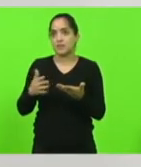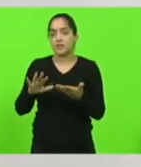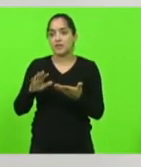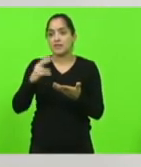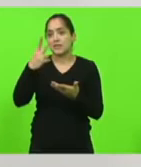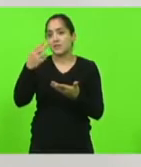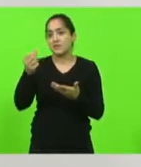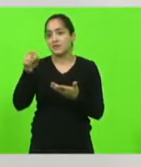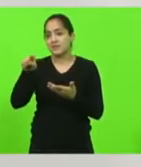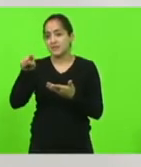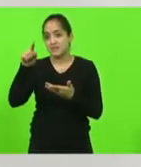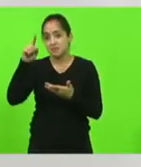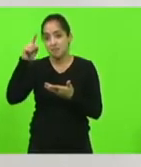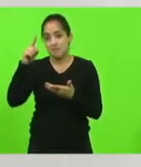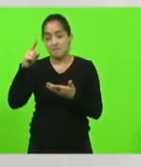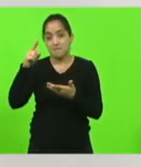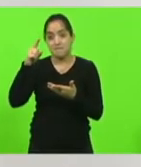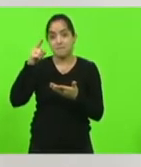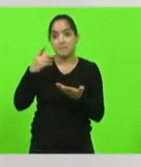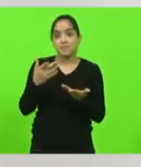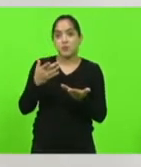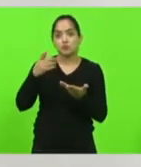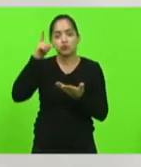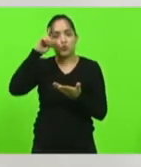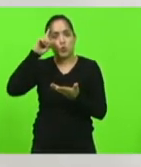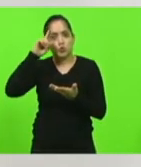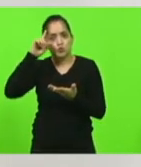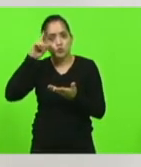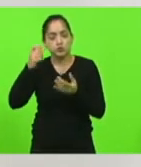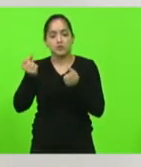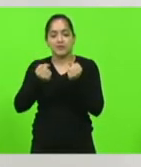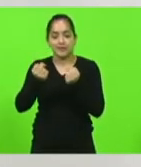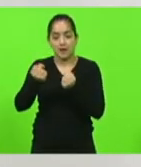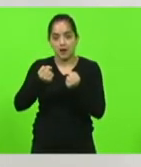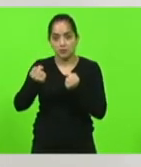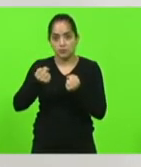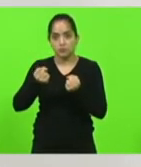veículos diários e o que nós também solicitamos ao próprio